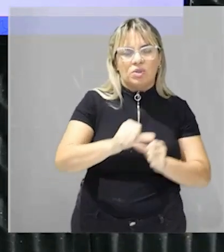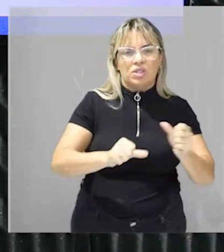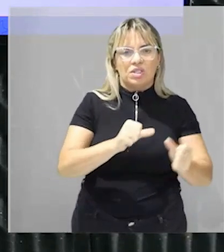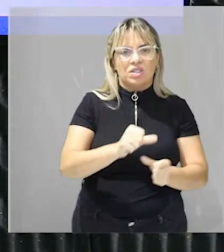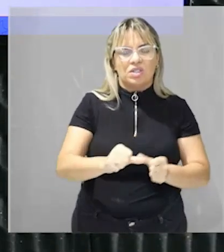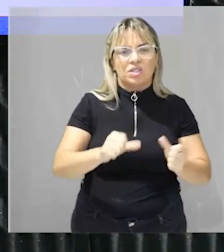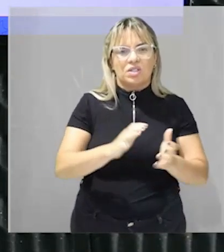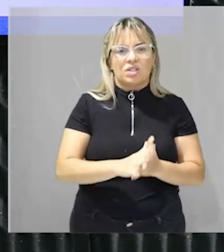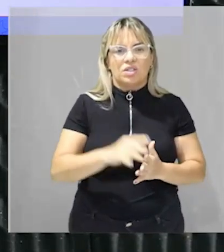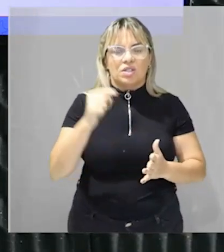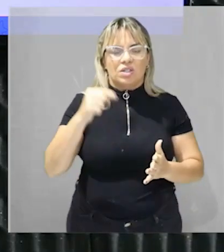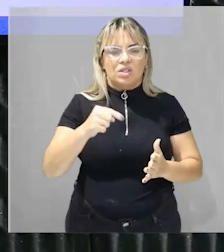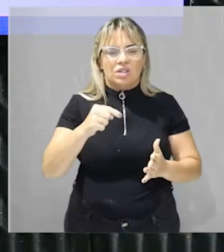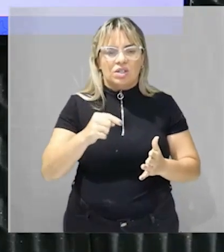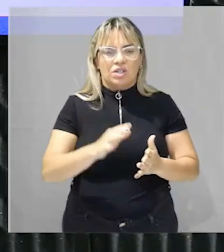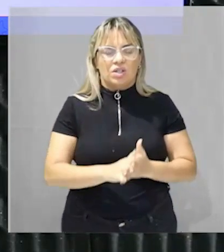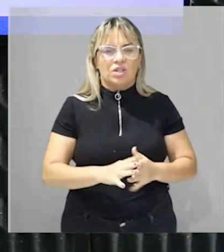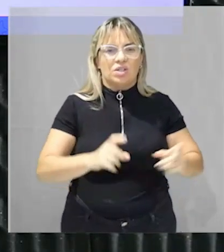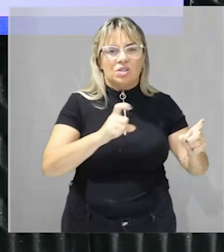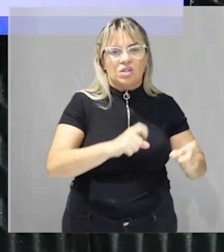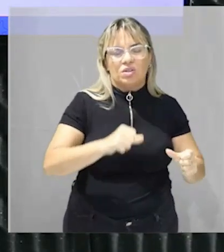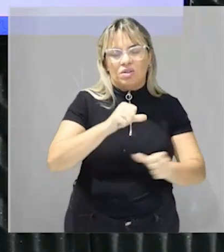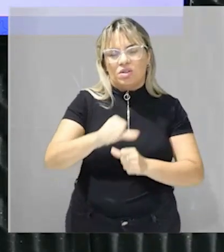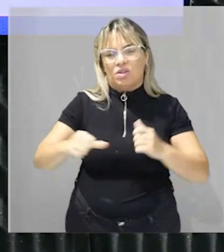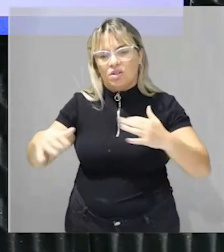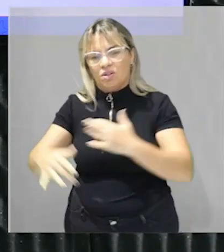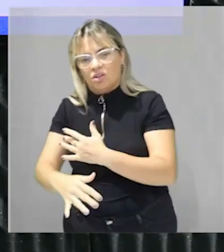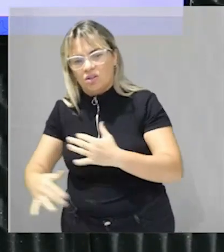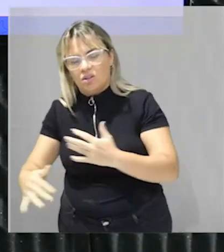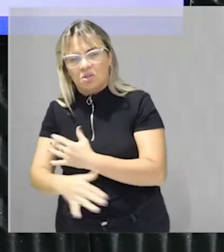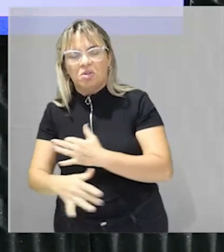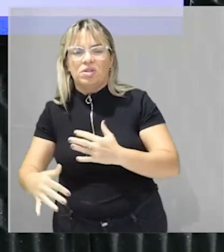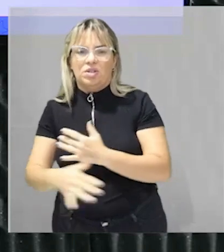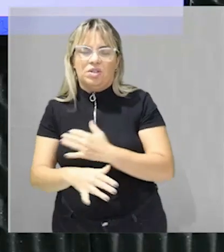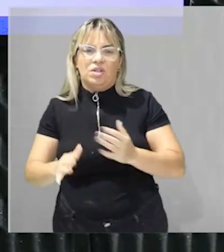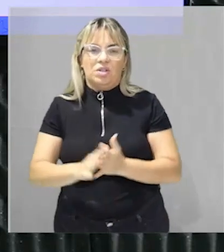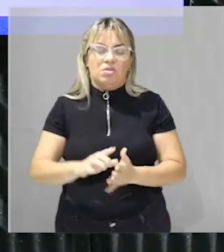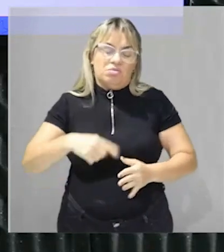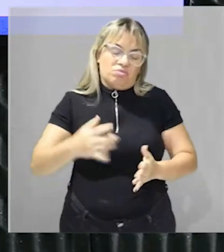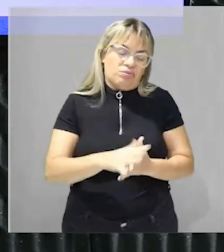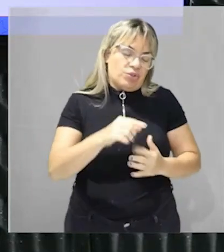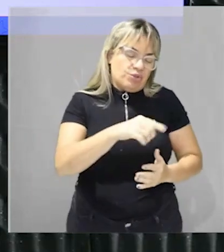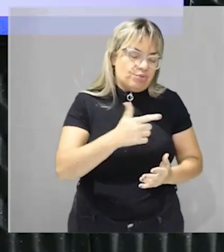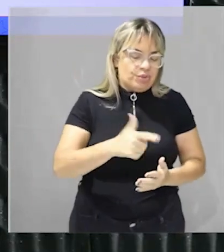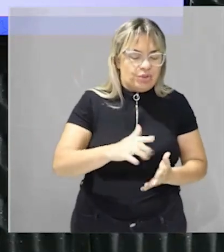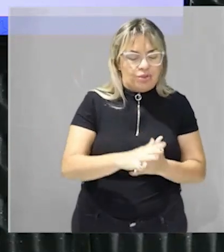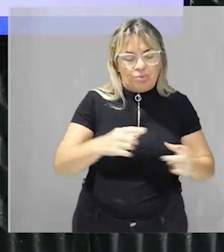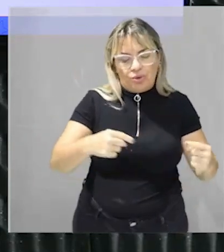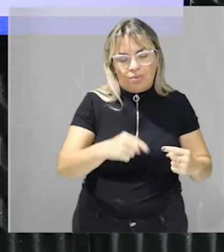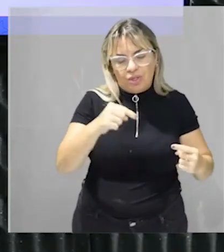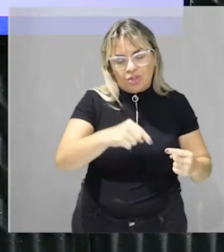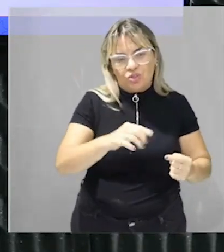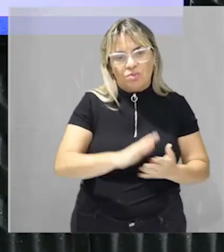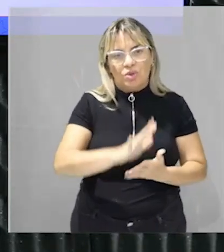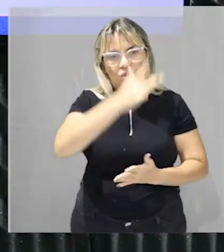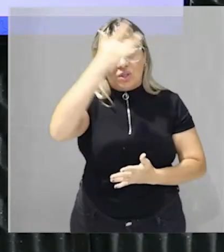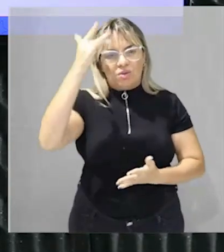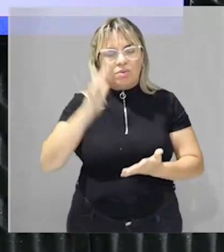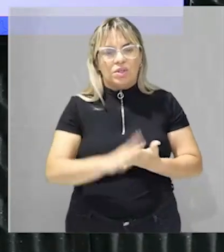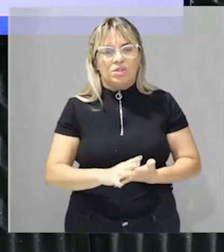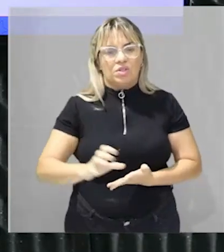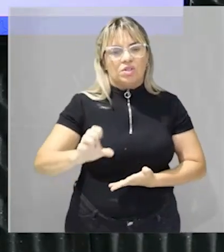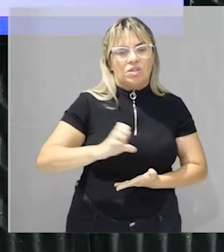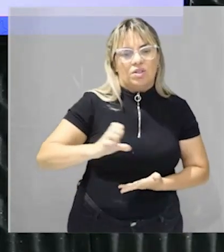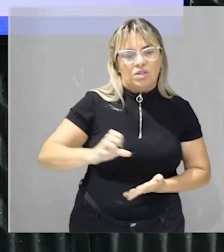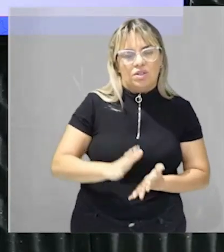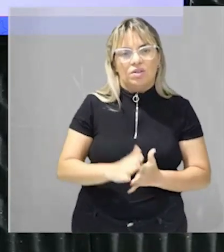de pequenos produtores que vão perder essas propriedades muitas vezes não vão ter como competir então não vamos ter o abrandamento de conflitos violentos vamos ter o